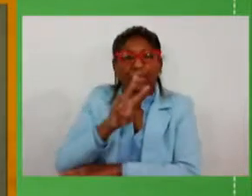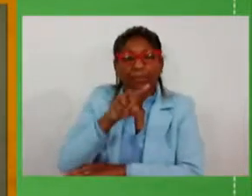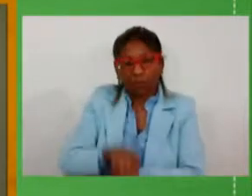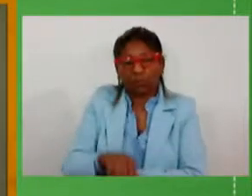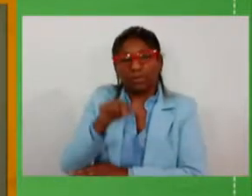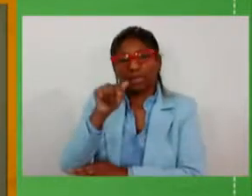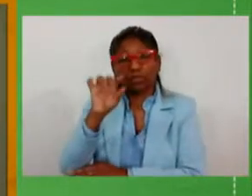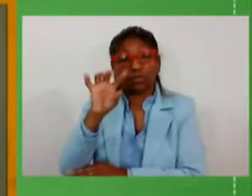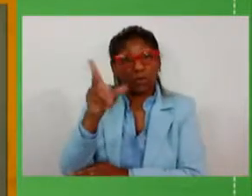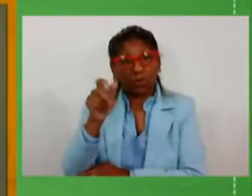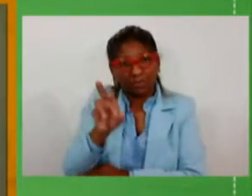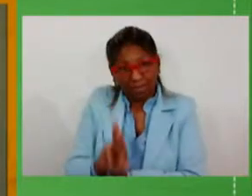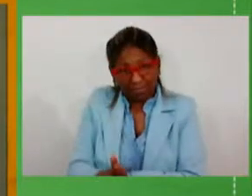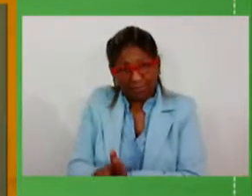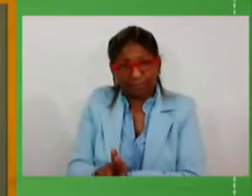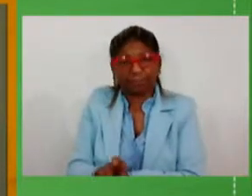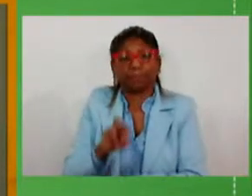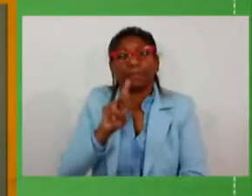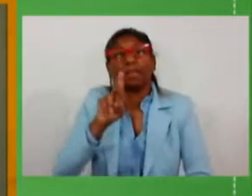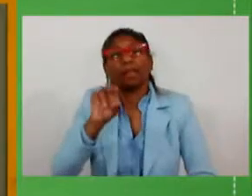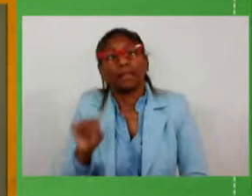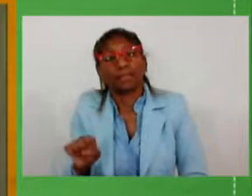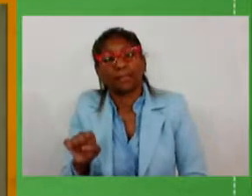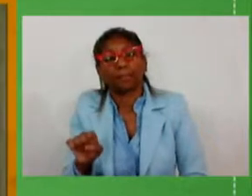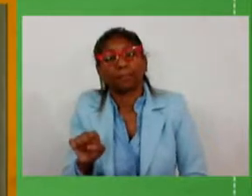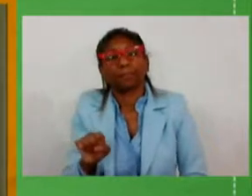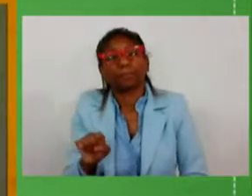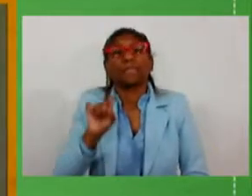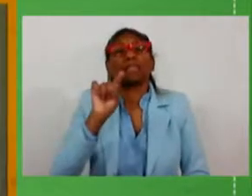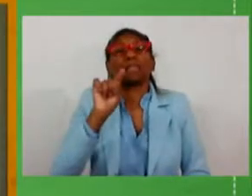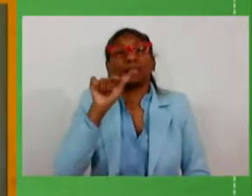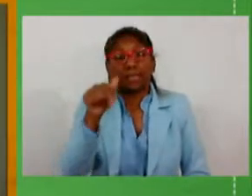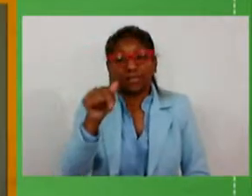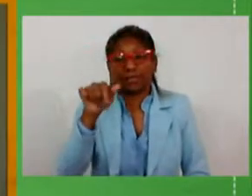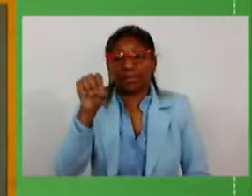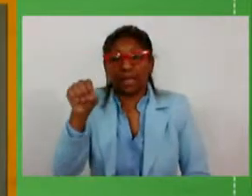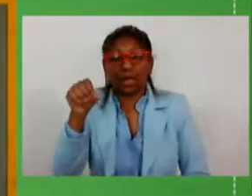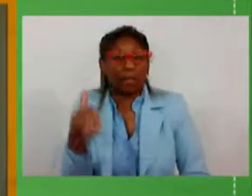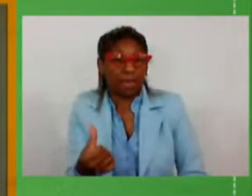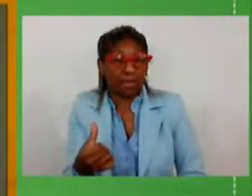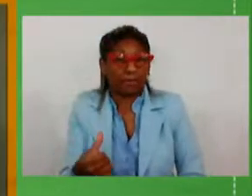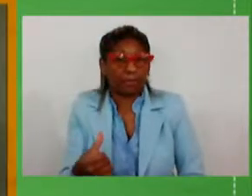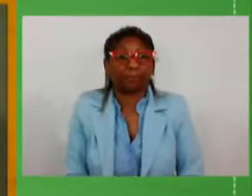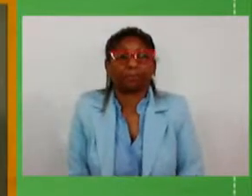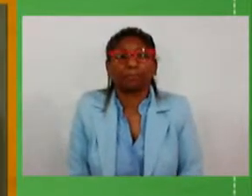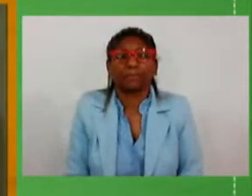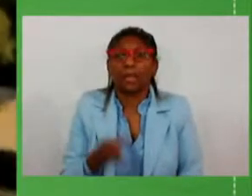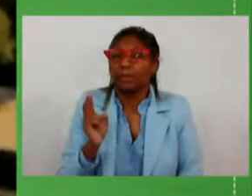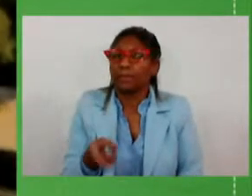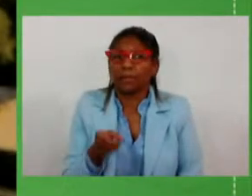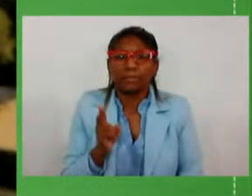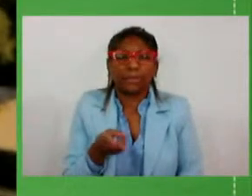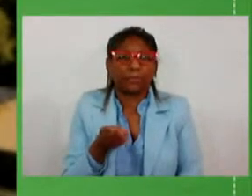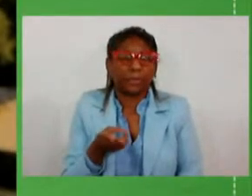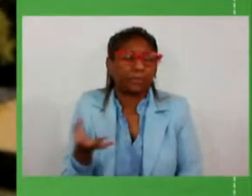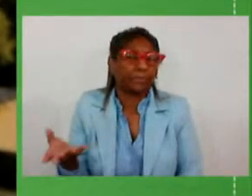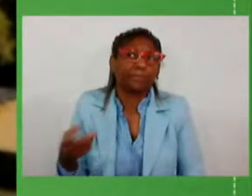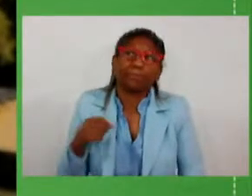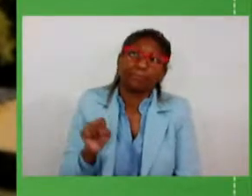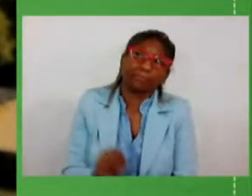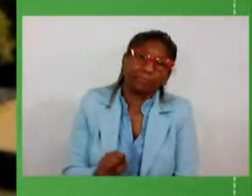de reais na rs 706 sempre foi sempre foi assim sempre foi assim a gente está